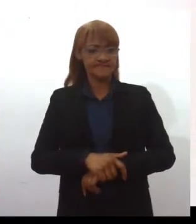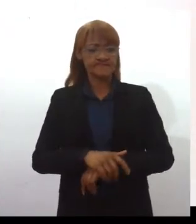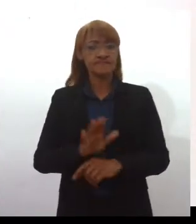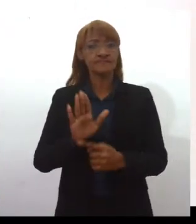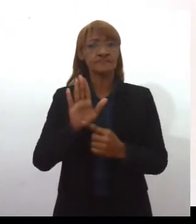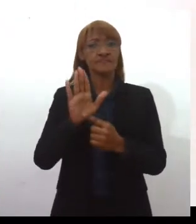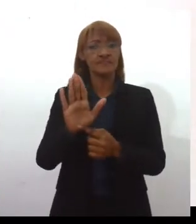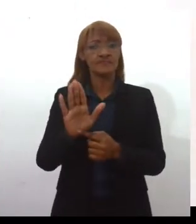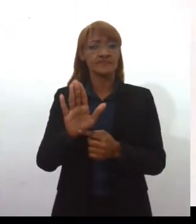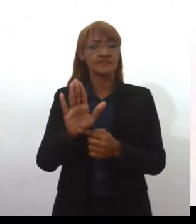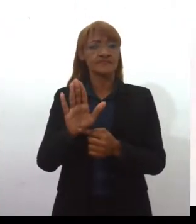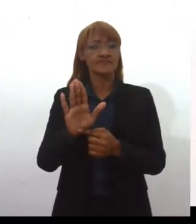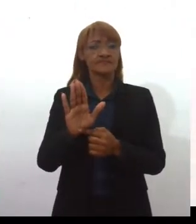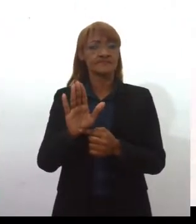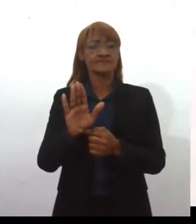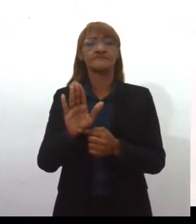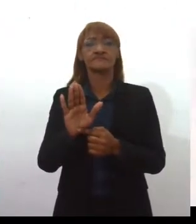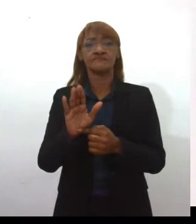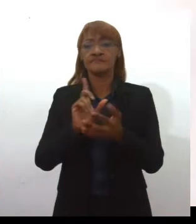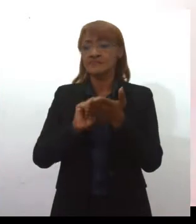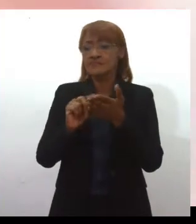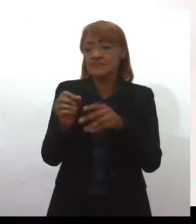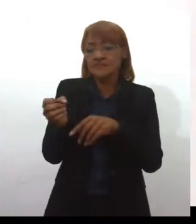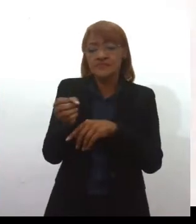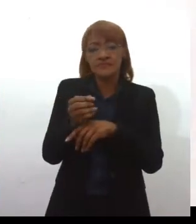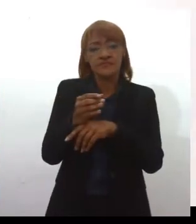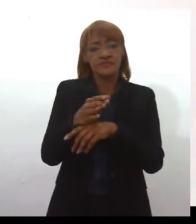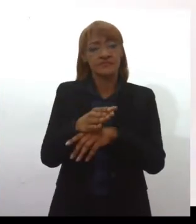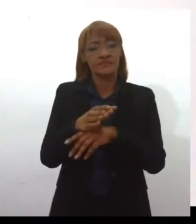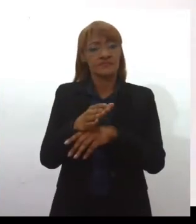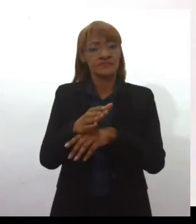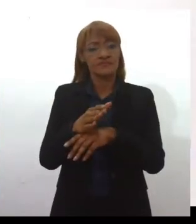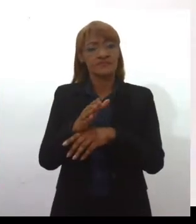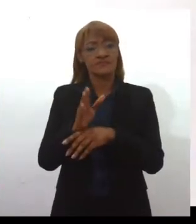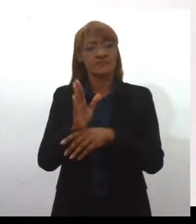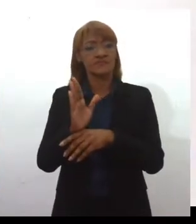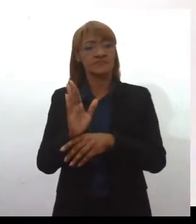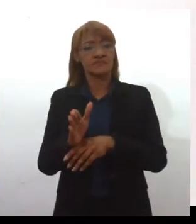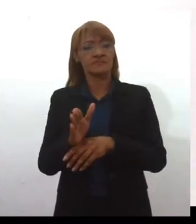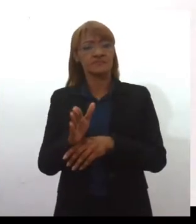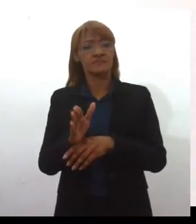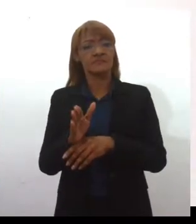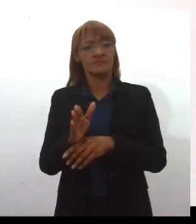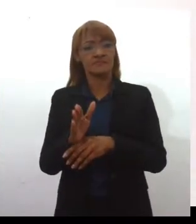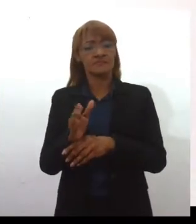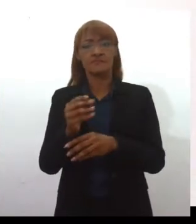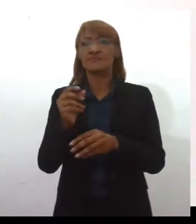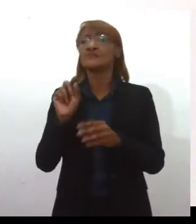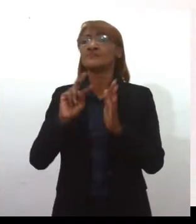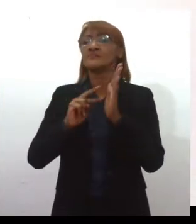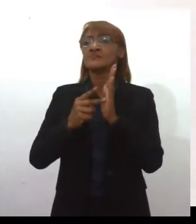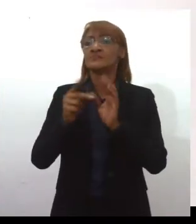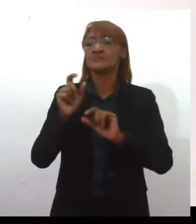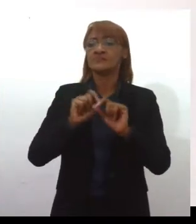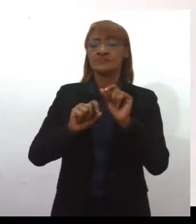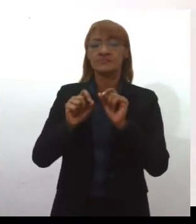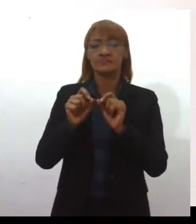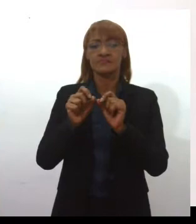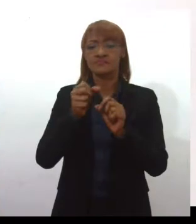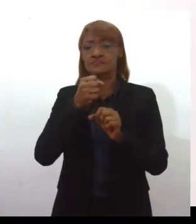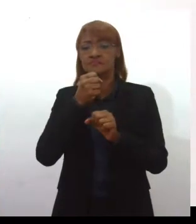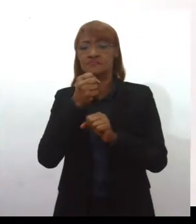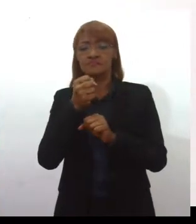inovadores, vanguardistas, na sua concepção sobre o que é ser da imprensa. Ela escreve